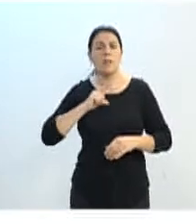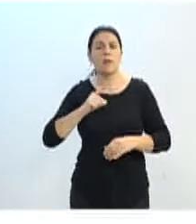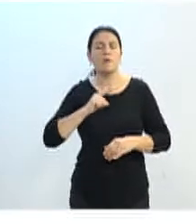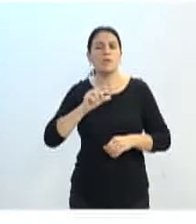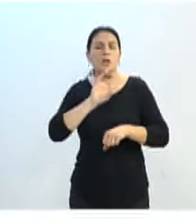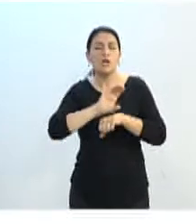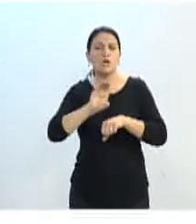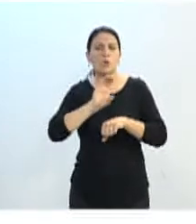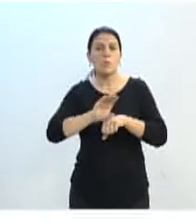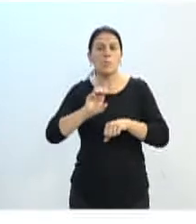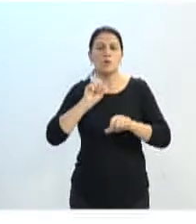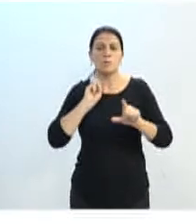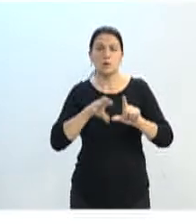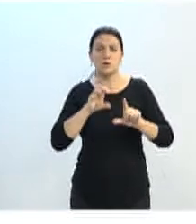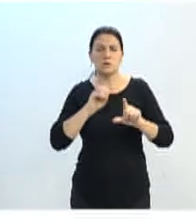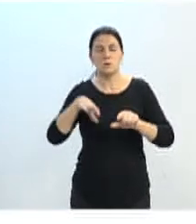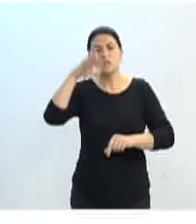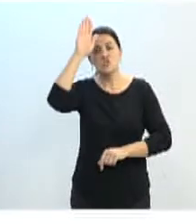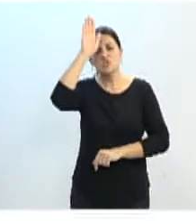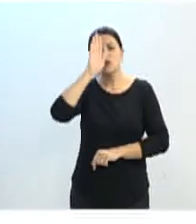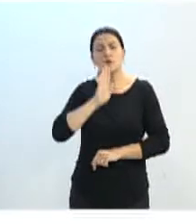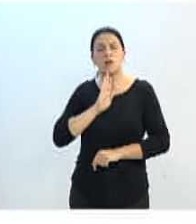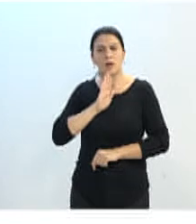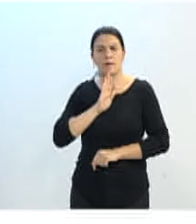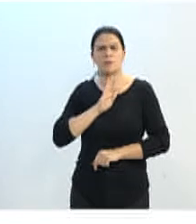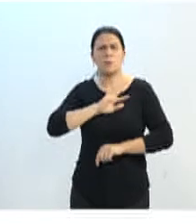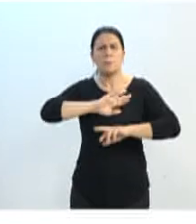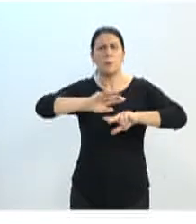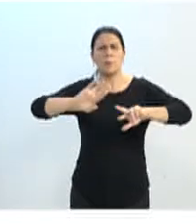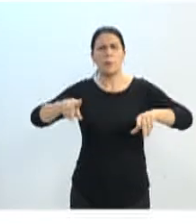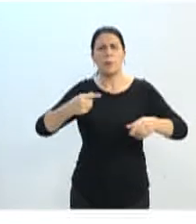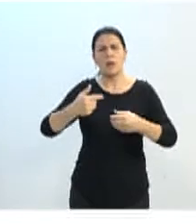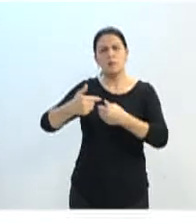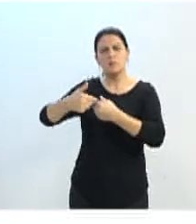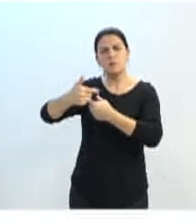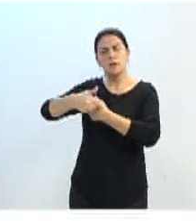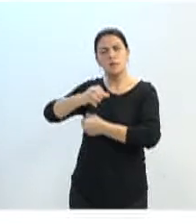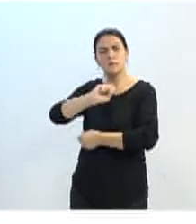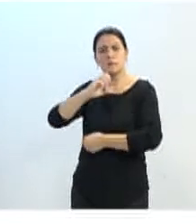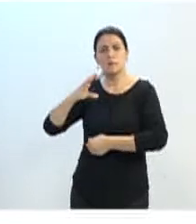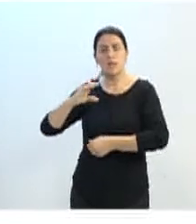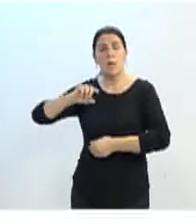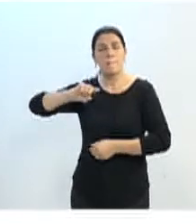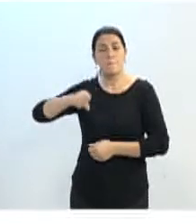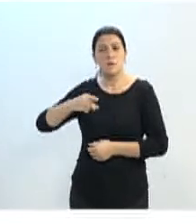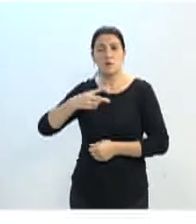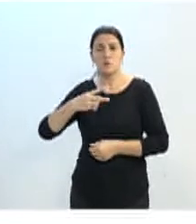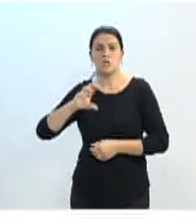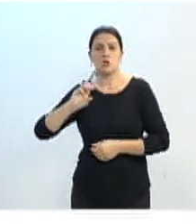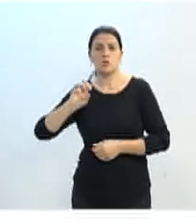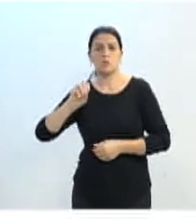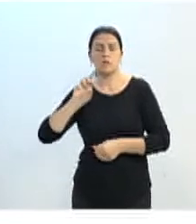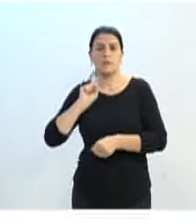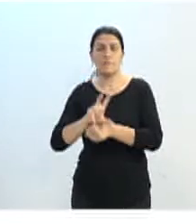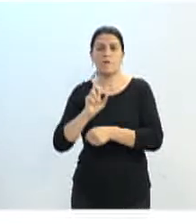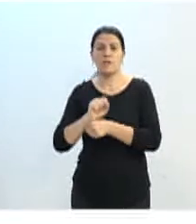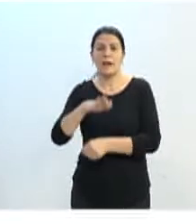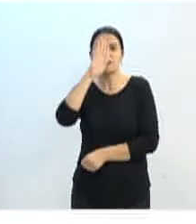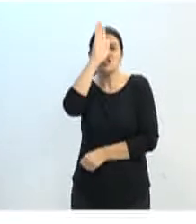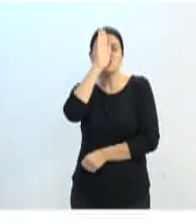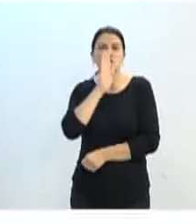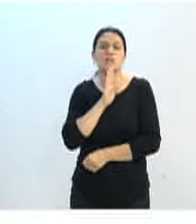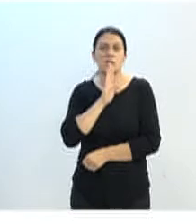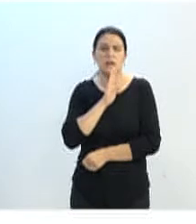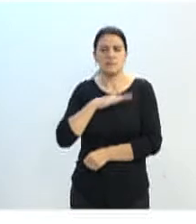cursos de licenciatura gratuitos em diversas cidades do Estado de Santa Catarina. São 1.200 vagas gratuitas em